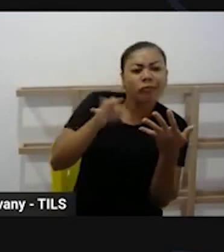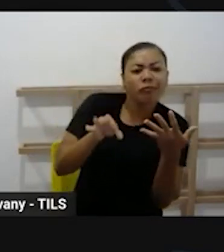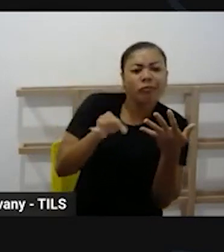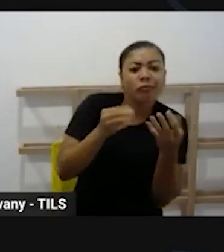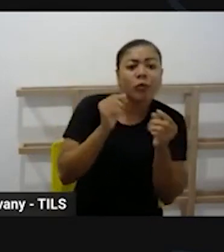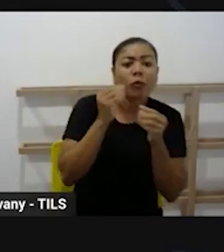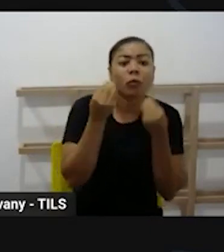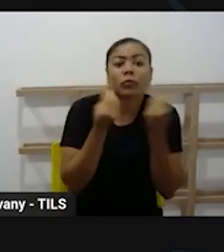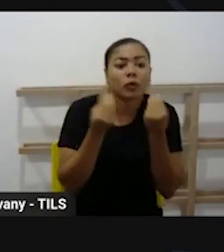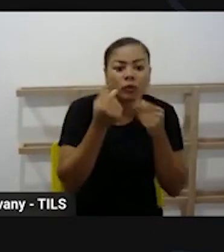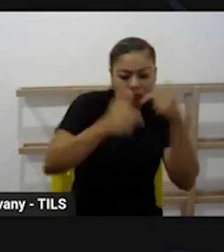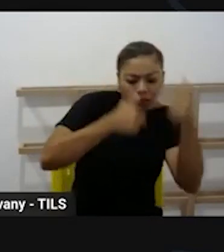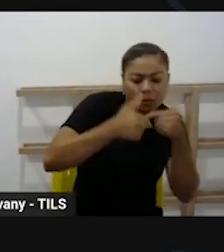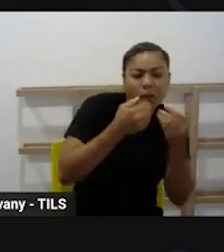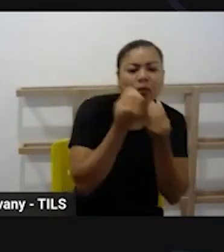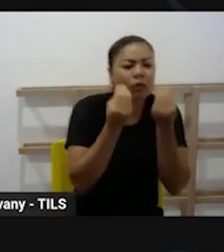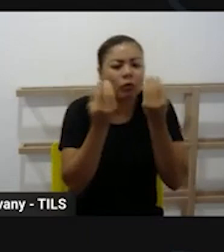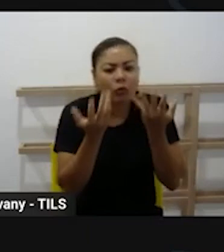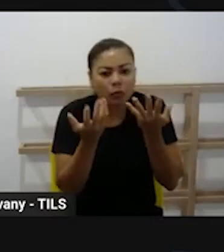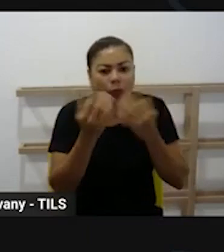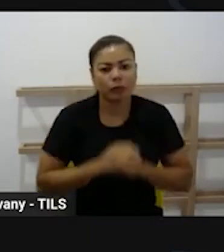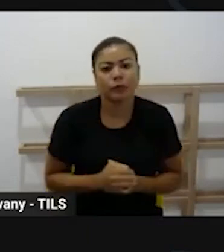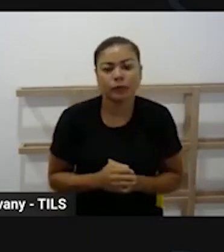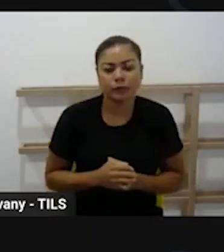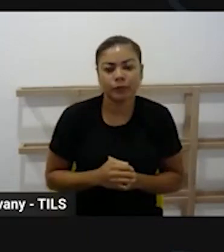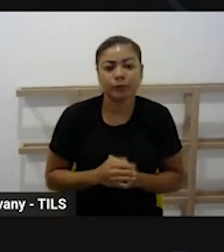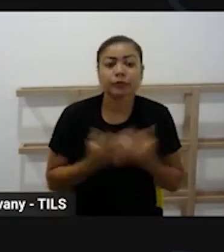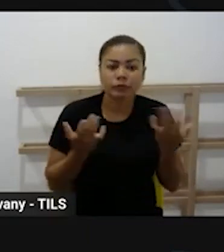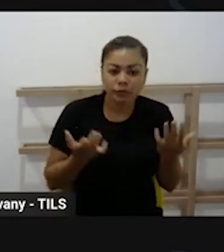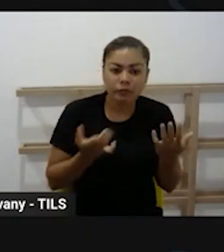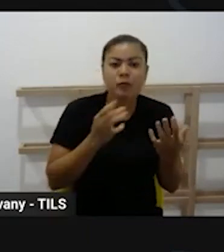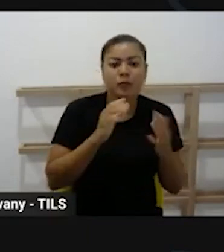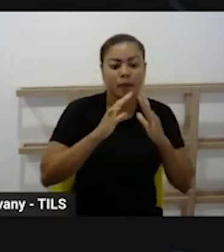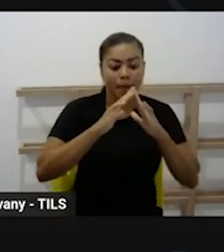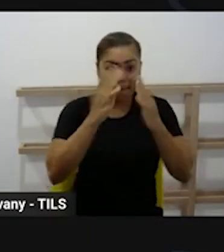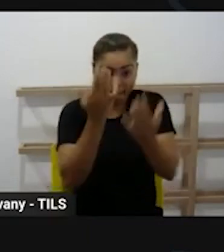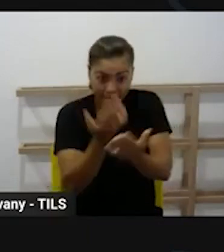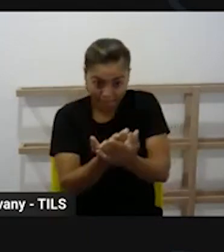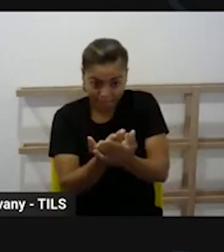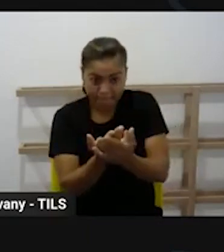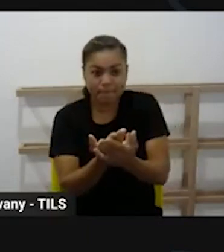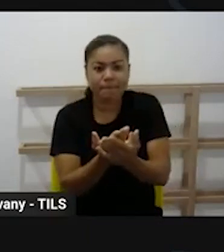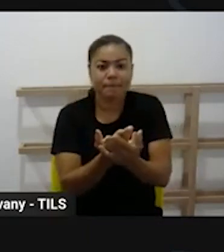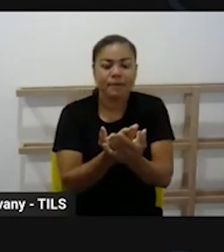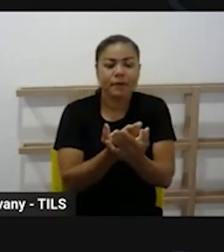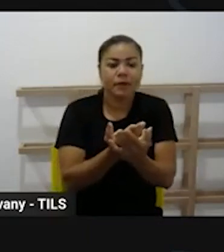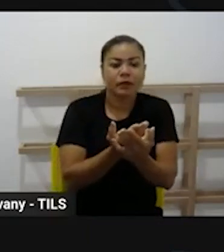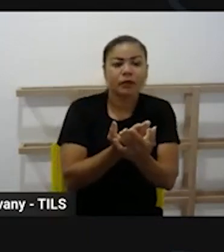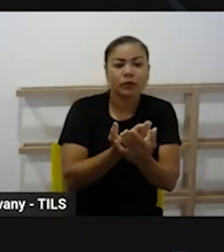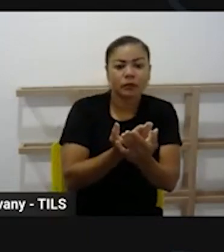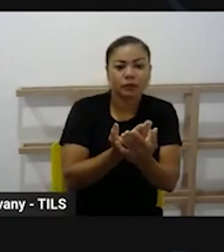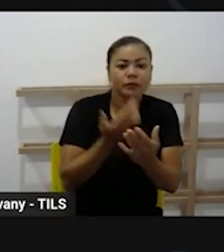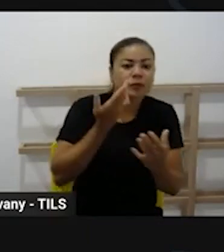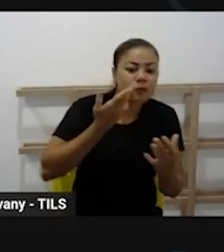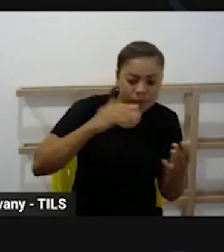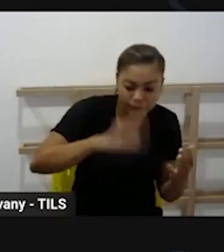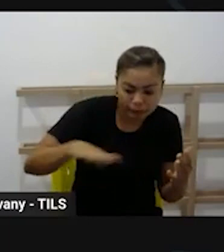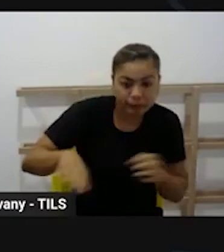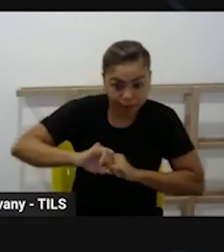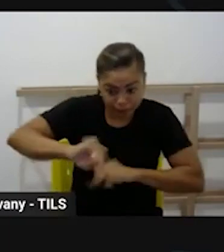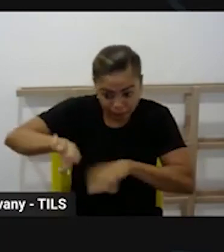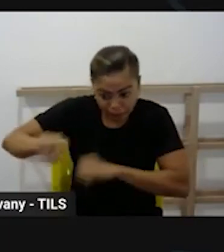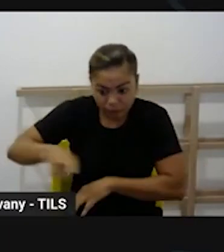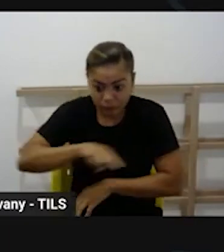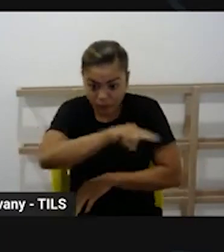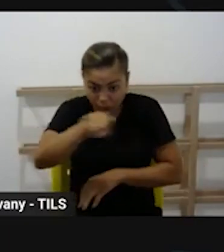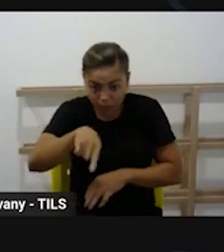dizer que a escola que acredita nessa concepção de educação infantil, como primeira etapa da